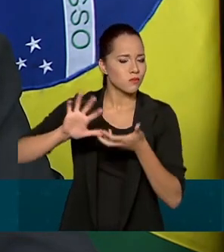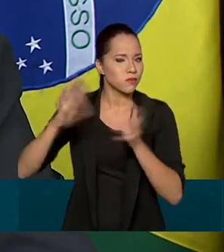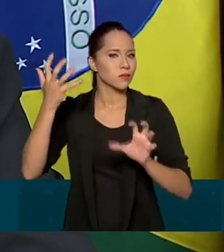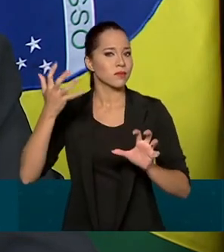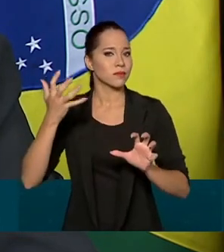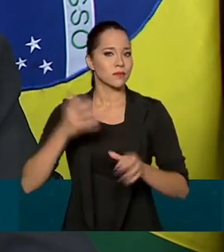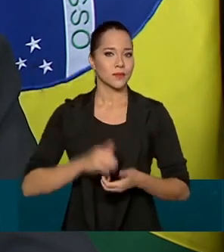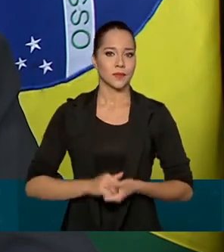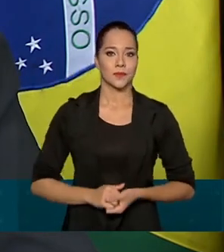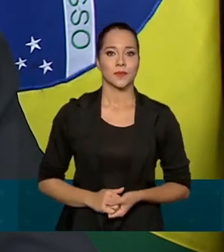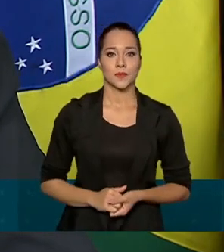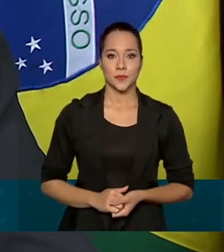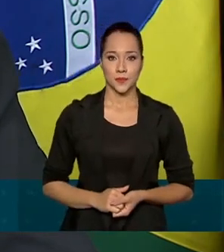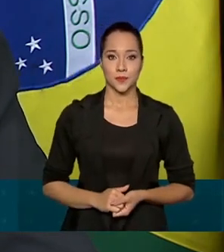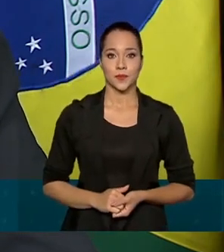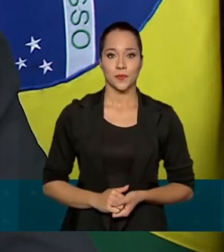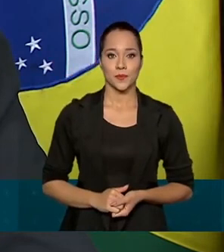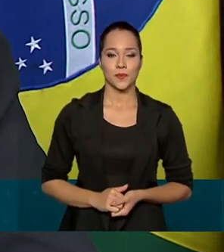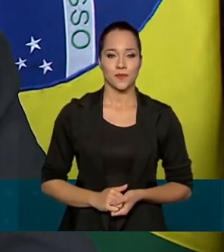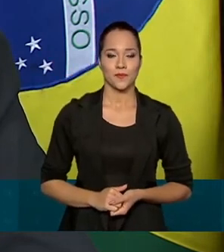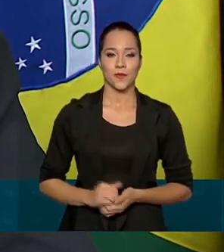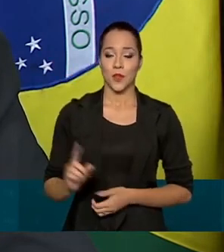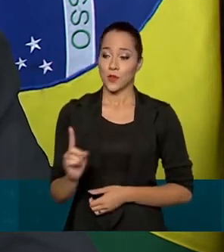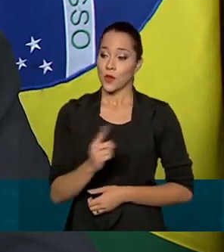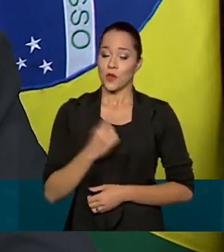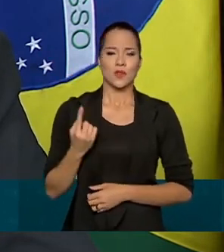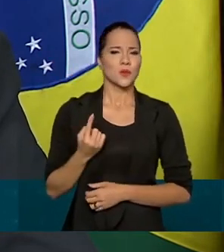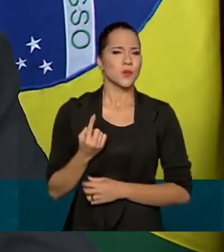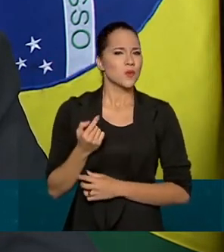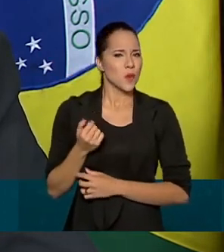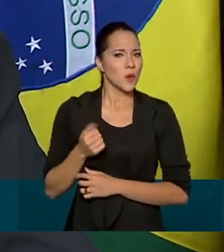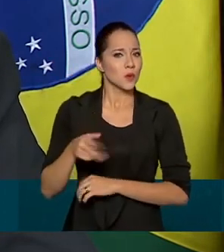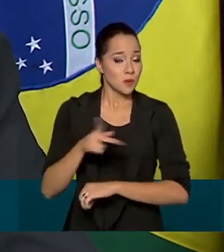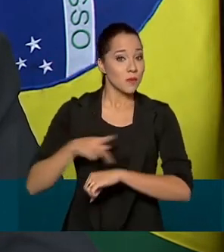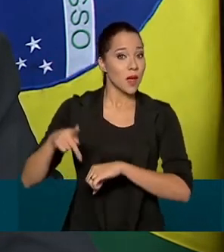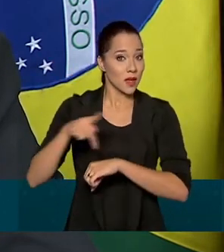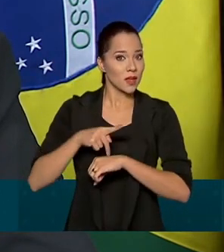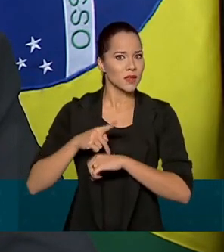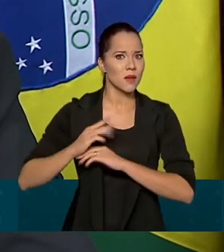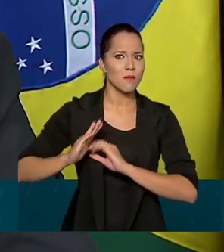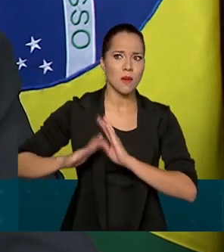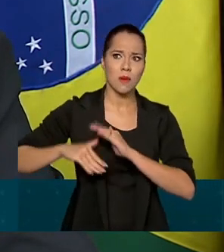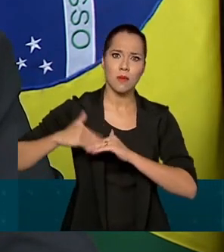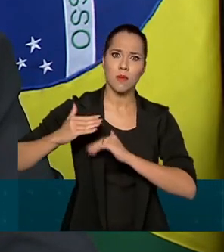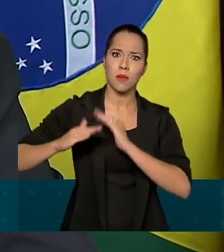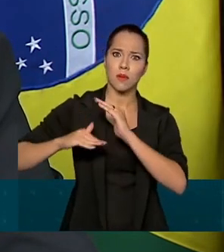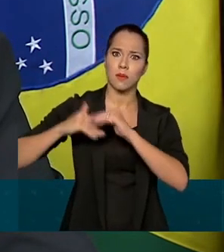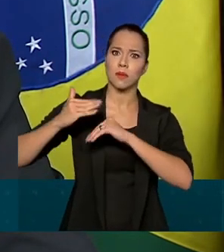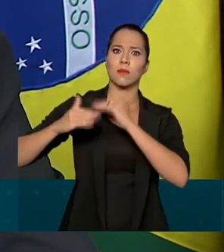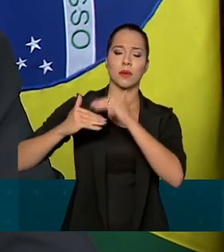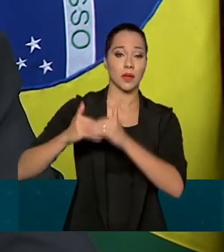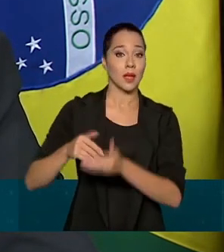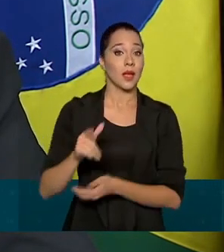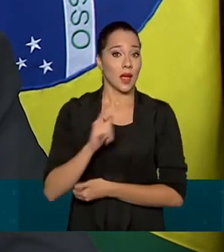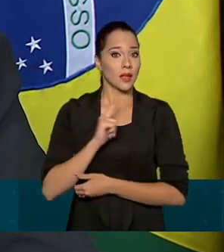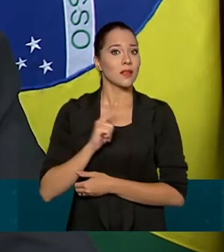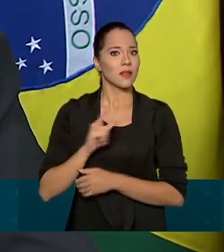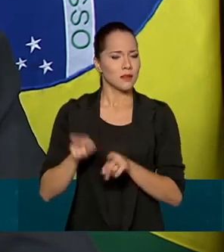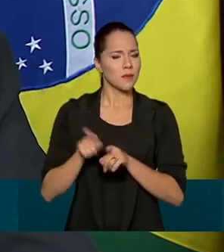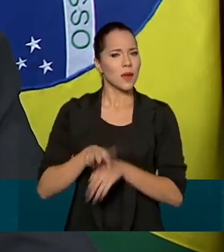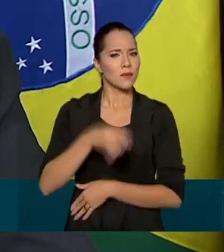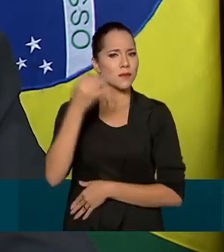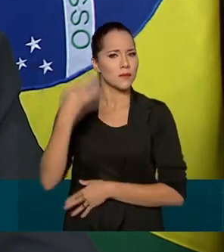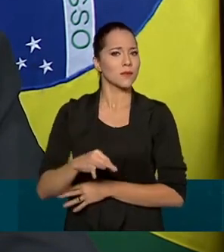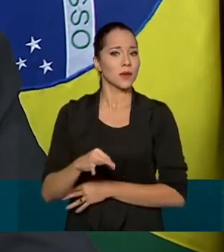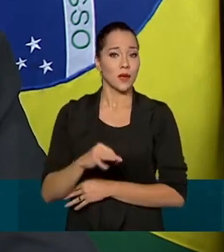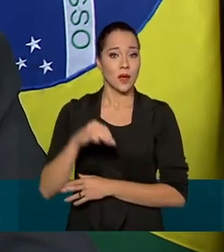clima. Somos um dos poucos países em desenvolvimento a adotar e reafirmar